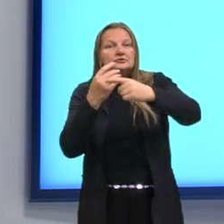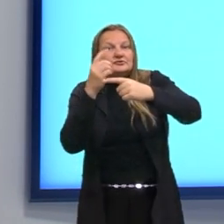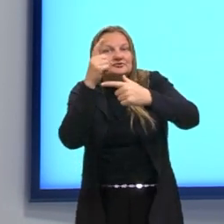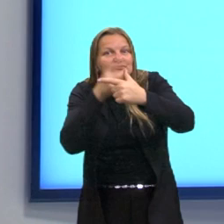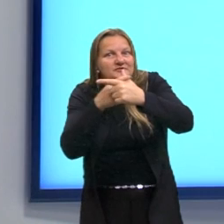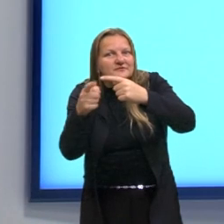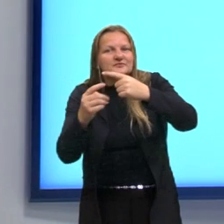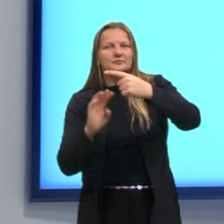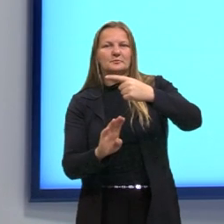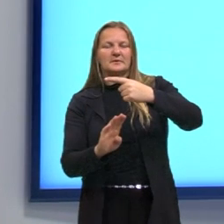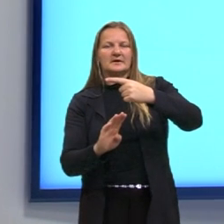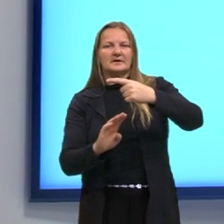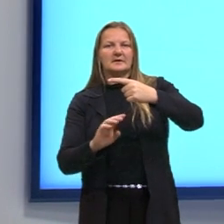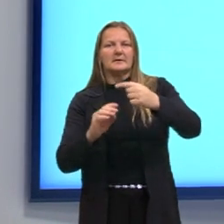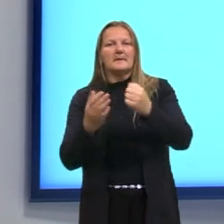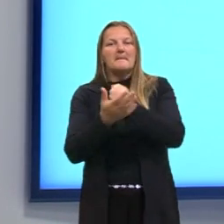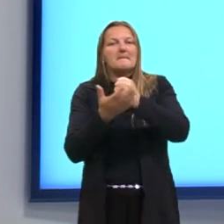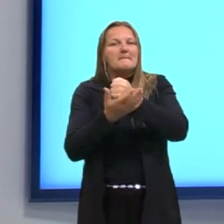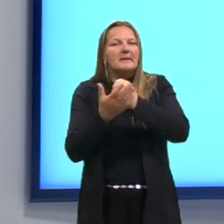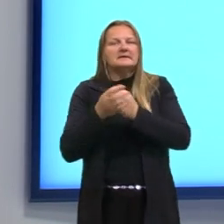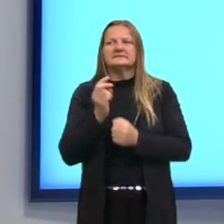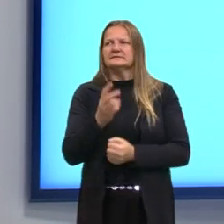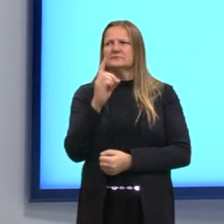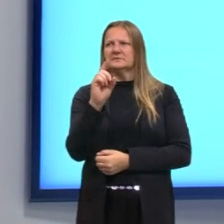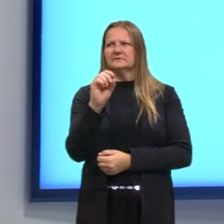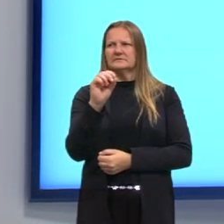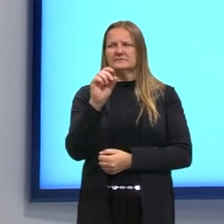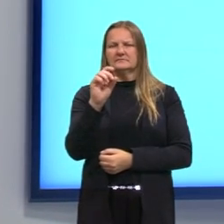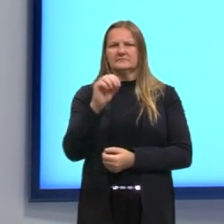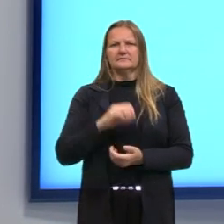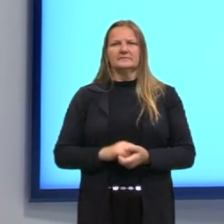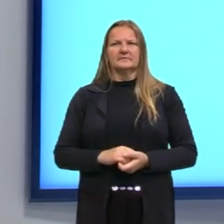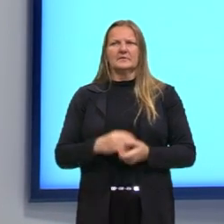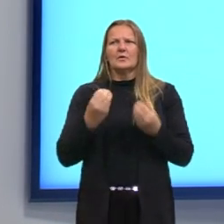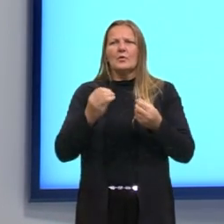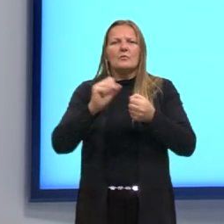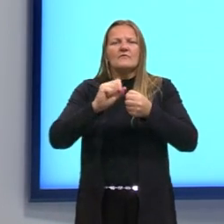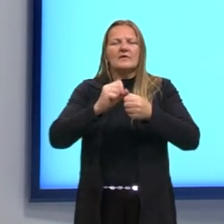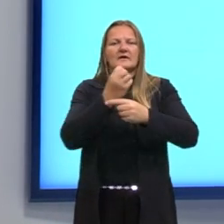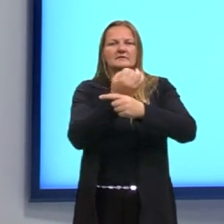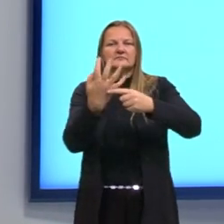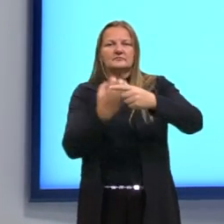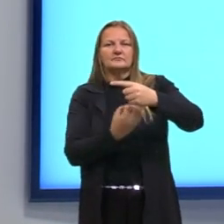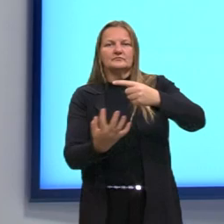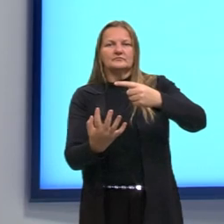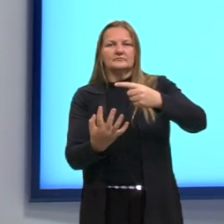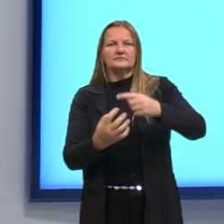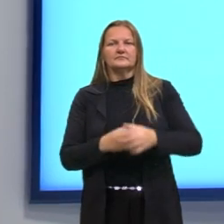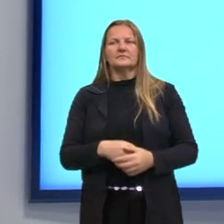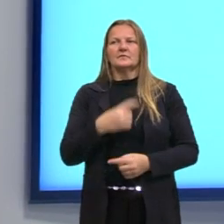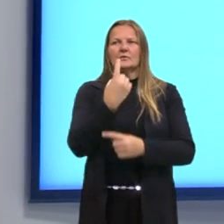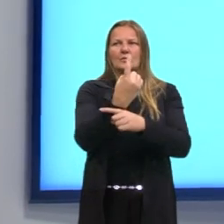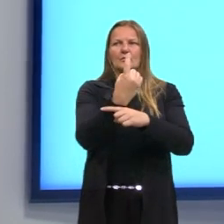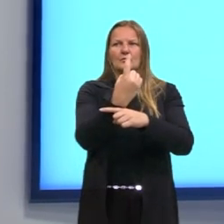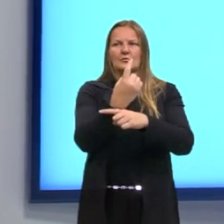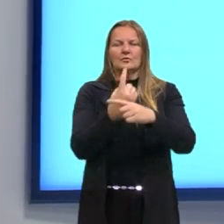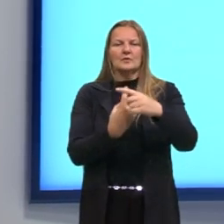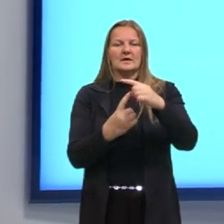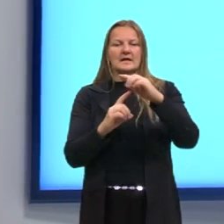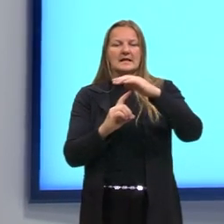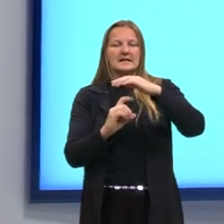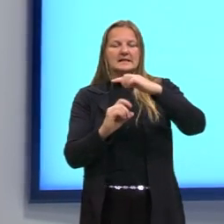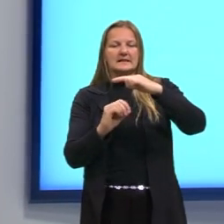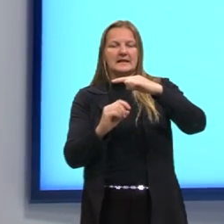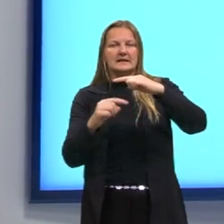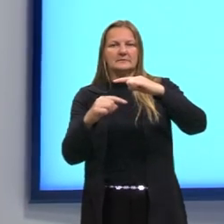Como é que eu posso simplificar essa fração toda? 1 seria aqui um numerador e o 10 elevado a